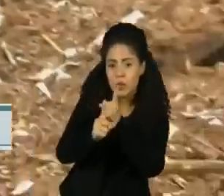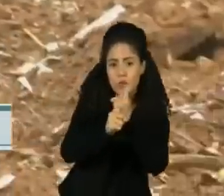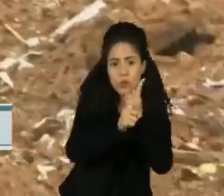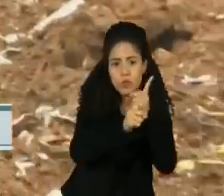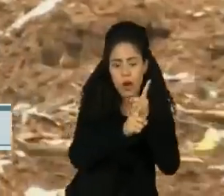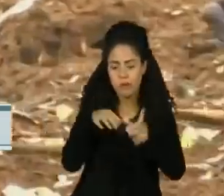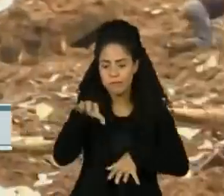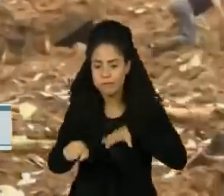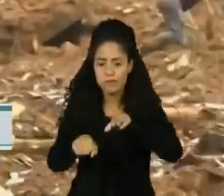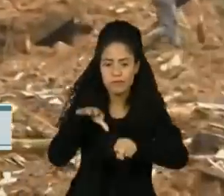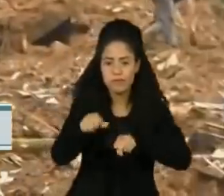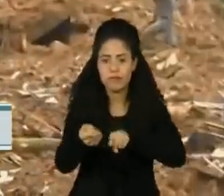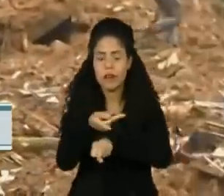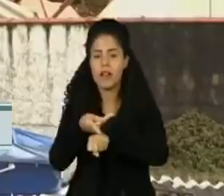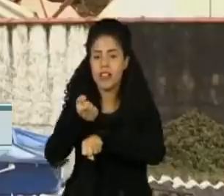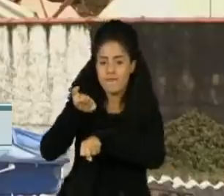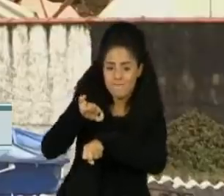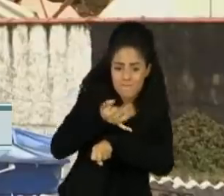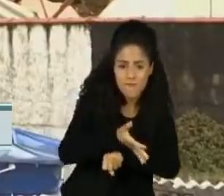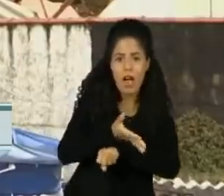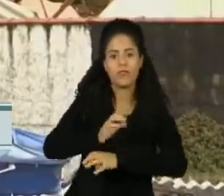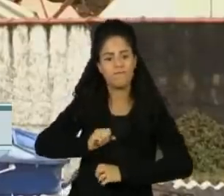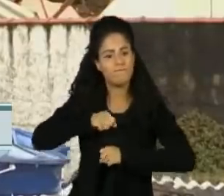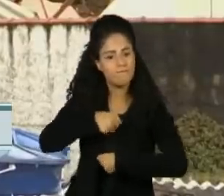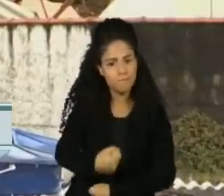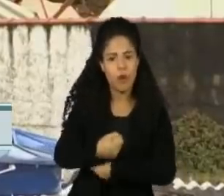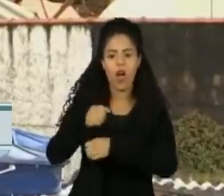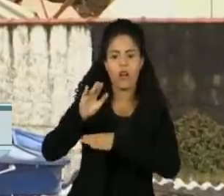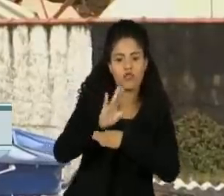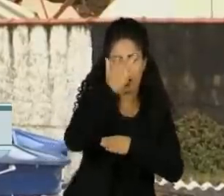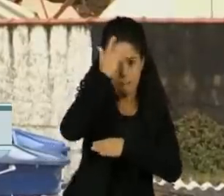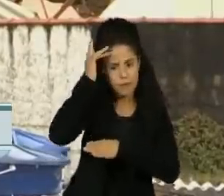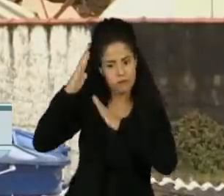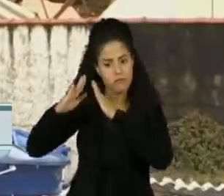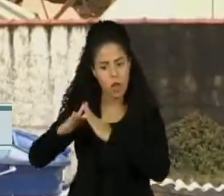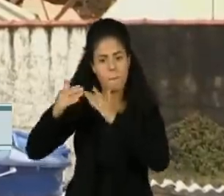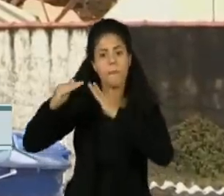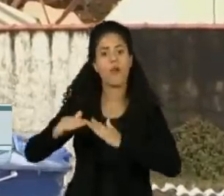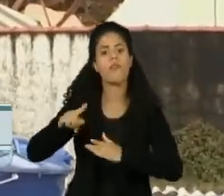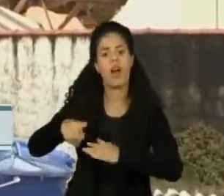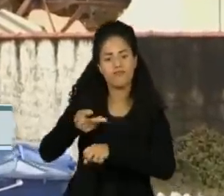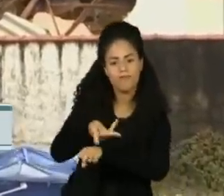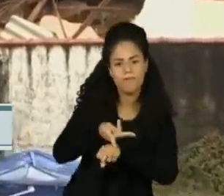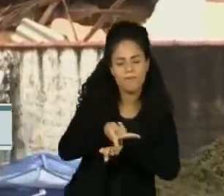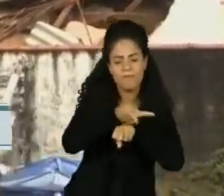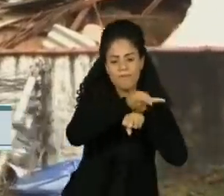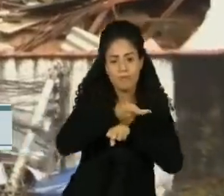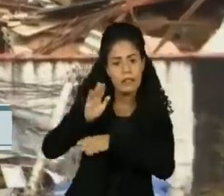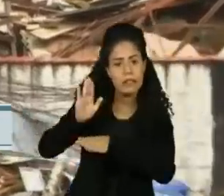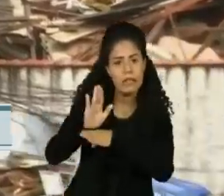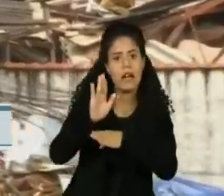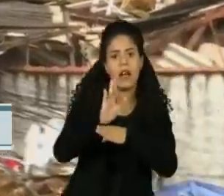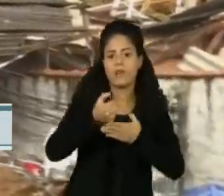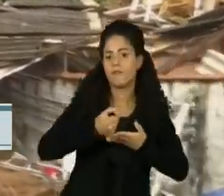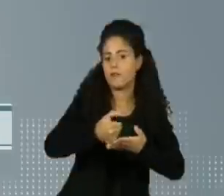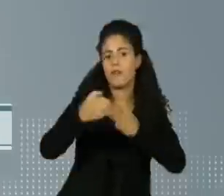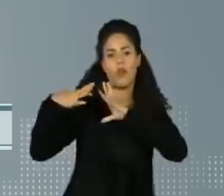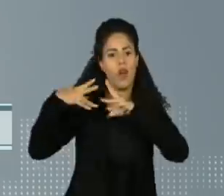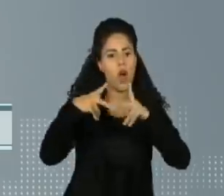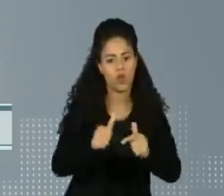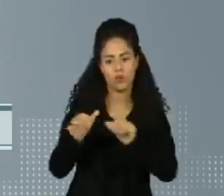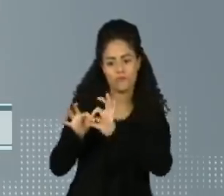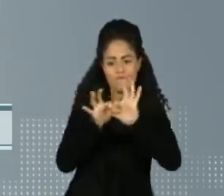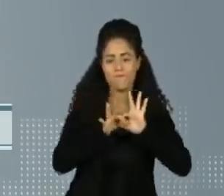intensa ao longo da madrugada e contou com a ajuda de moradores e equipe dos bombeiros, exército e defesa civil.